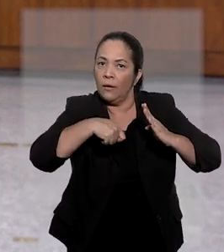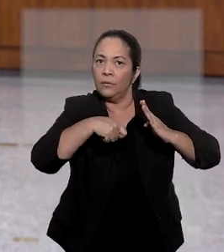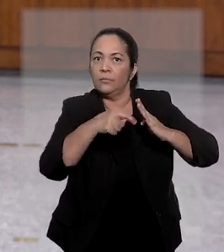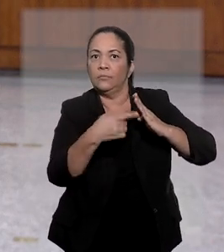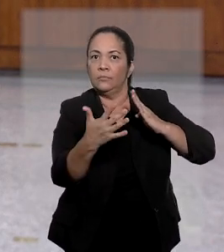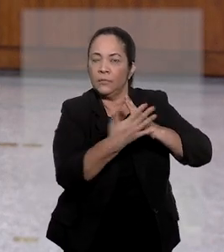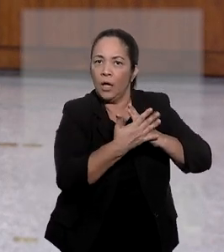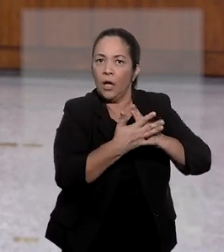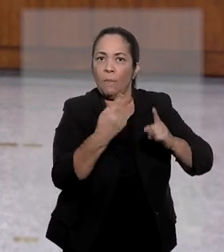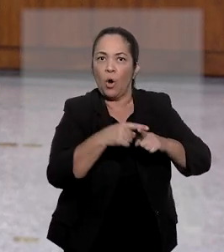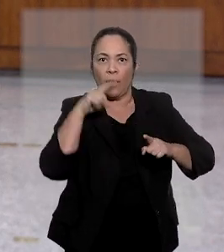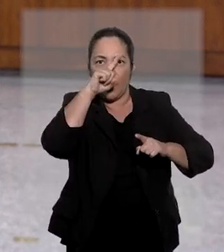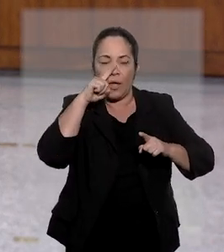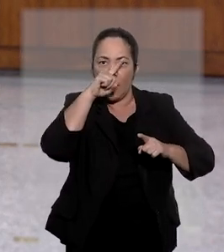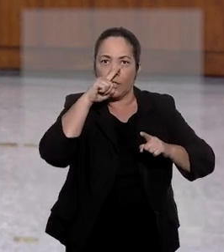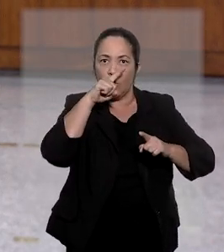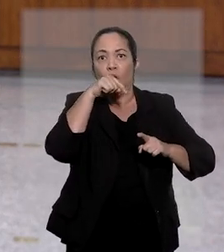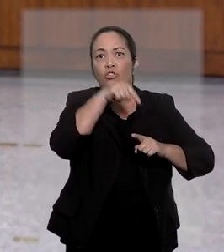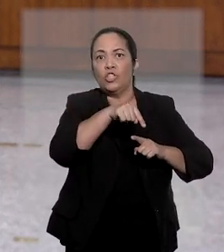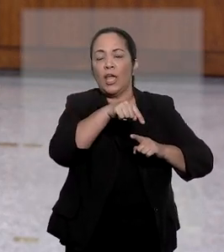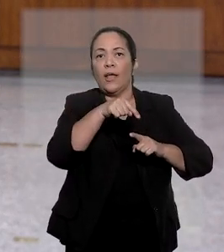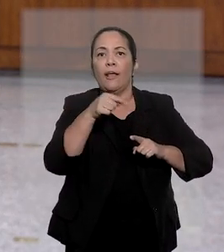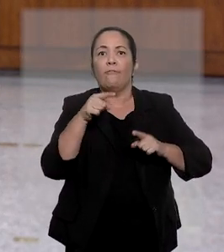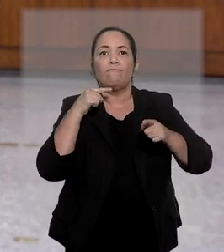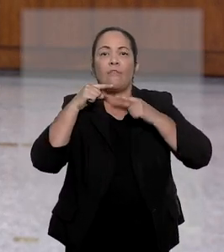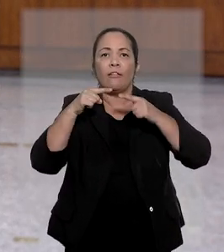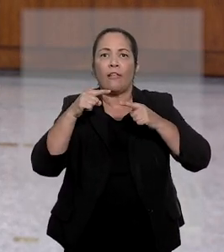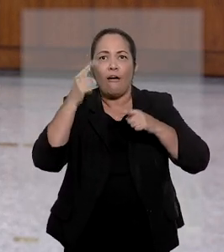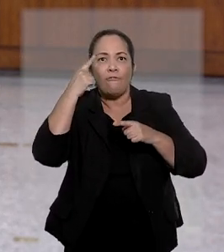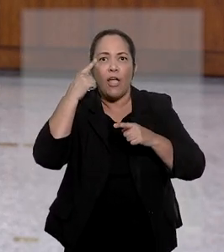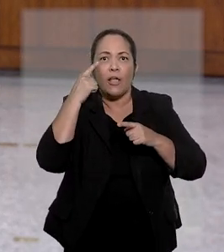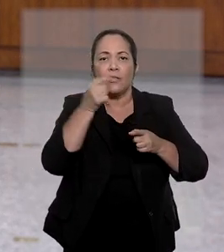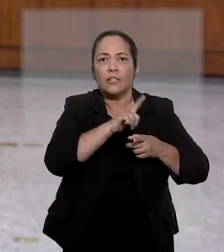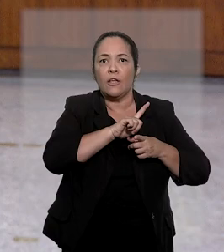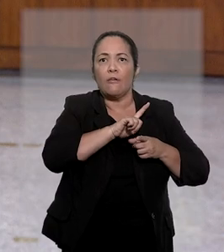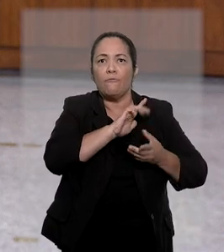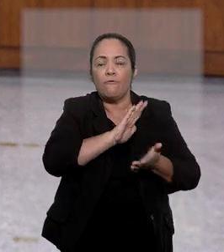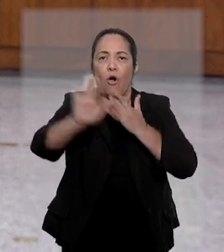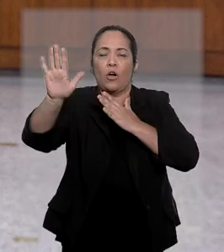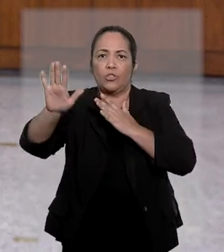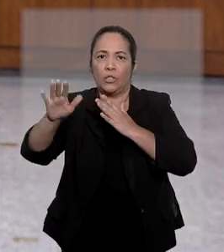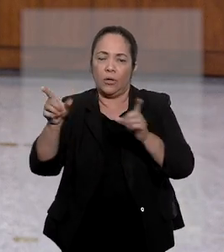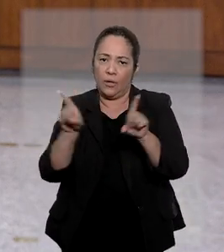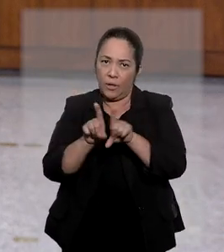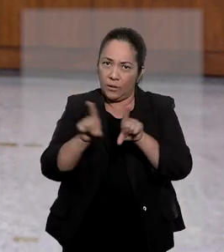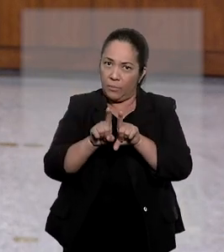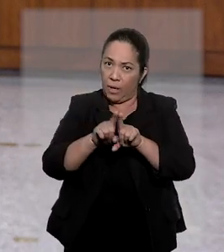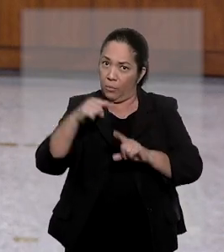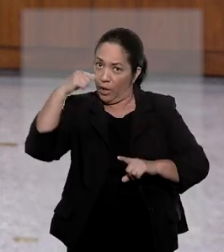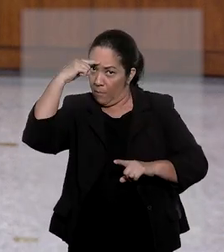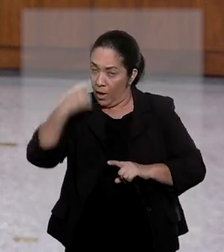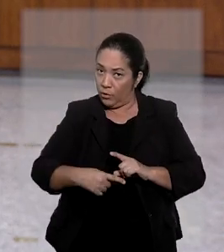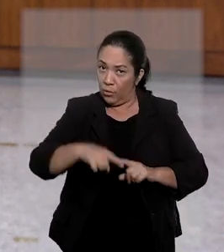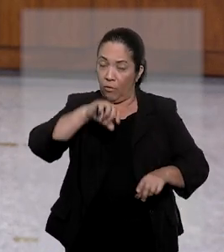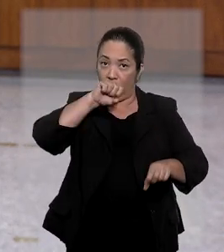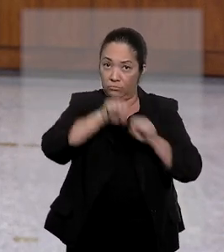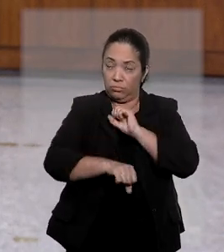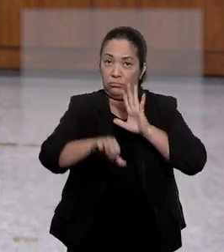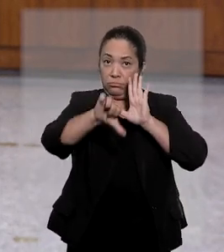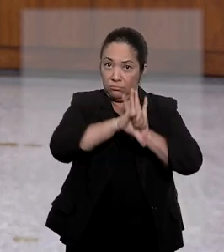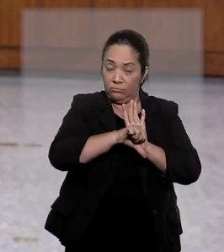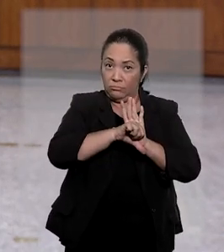necessária em razão do risco de fuga dos presos provisórios, além do perigo de morte por ordem dos supostos mandantes do crime,